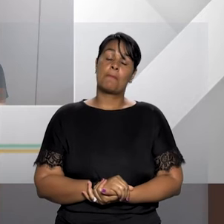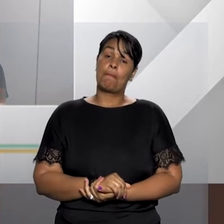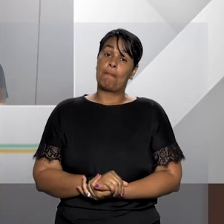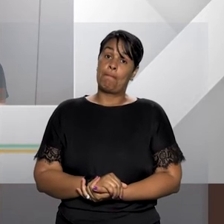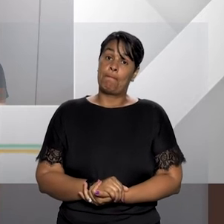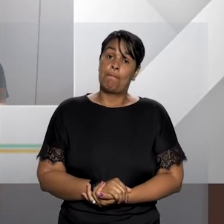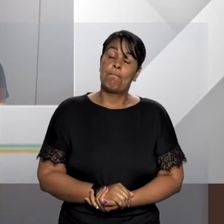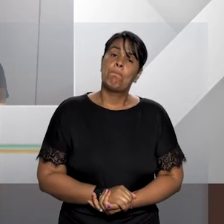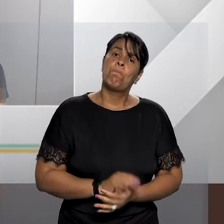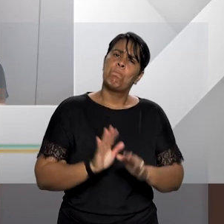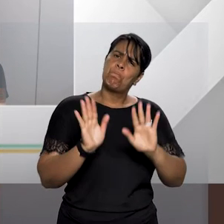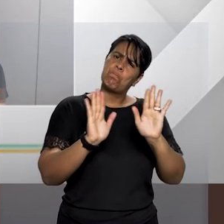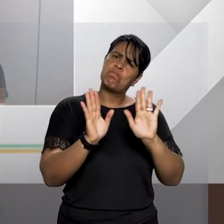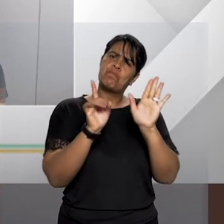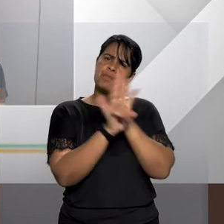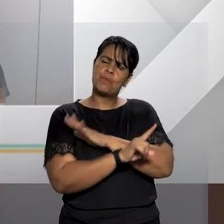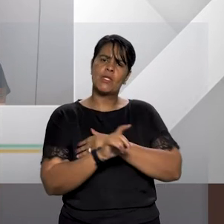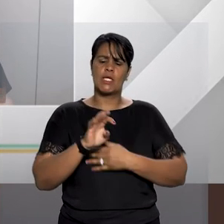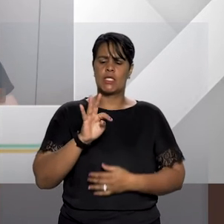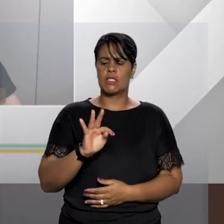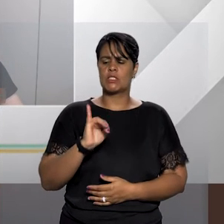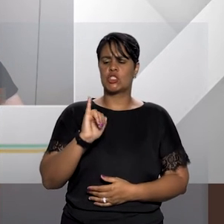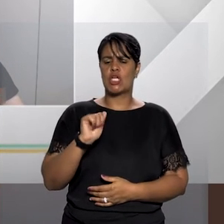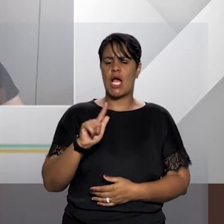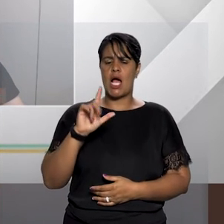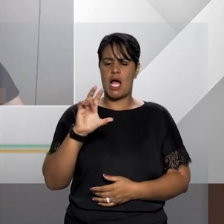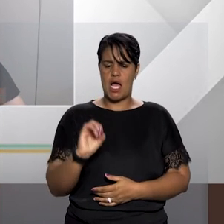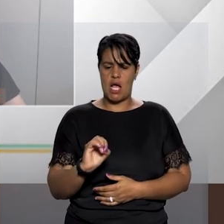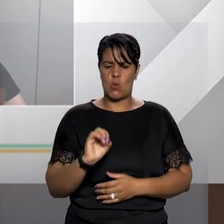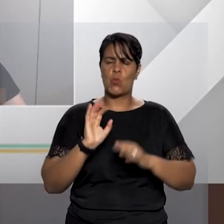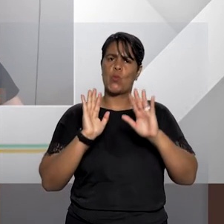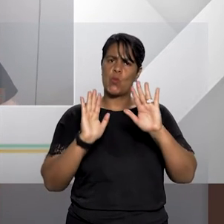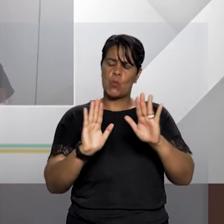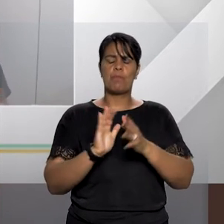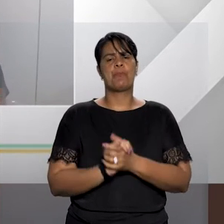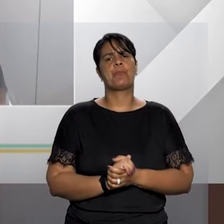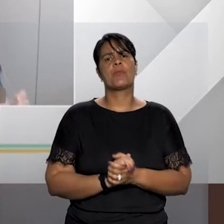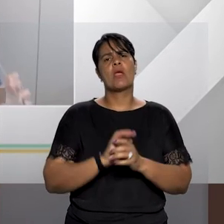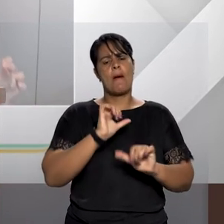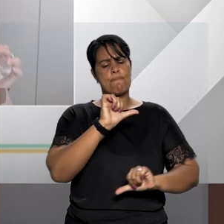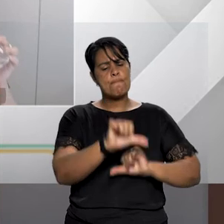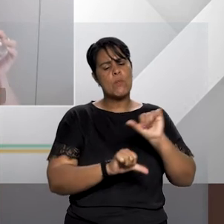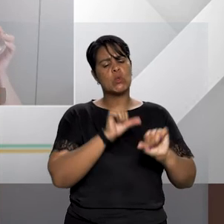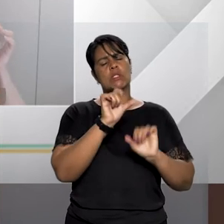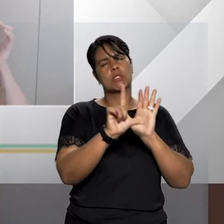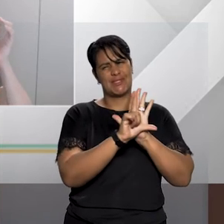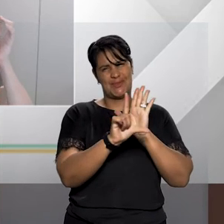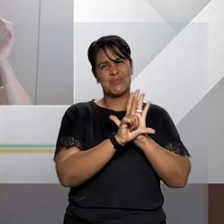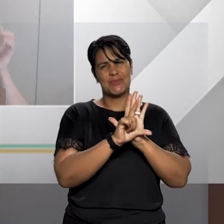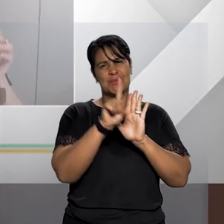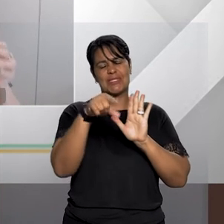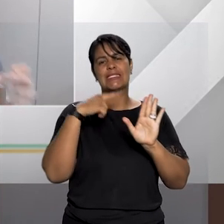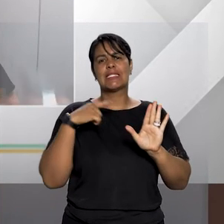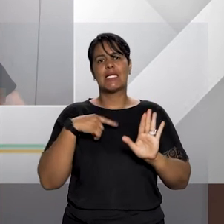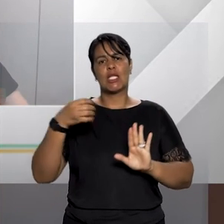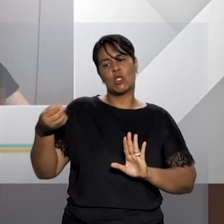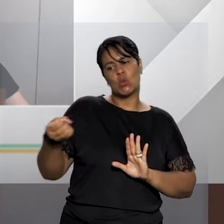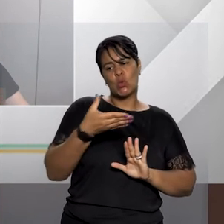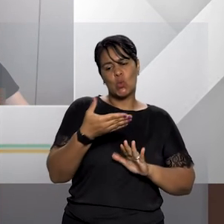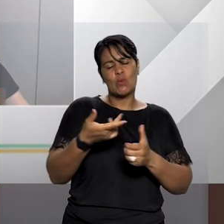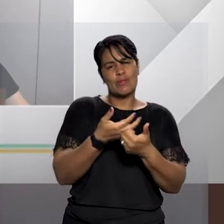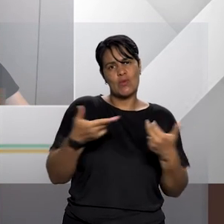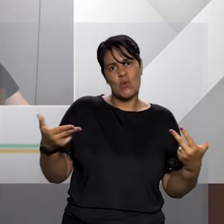Doutor Tiago Perobon, ainda no que diz respeito às mudanças normativas, outra importante inovação no campo das medidas protetivas de